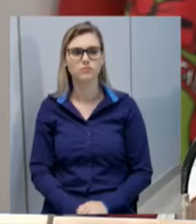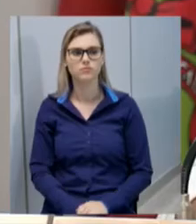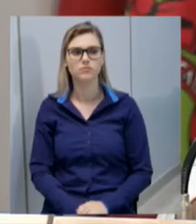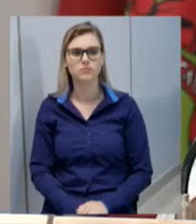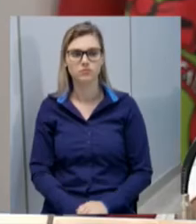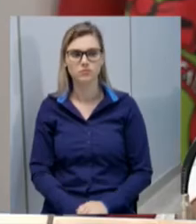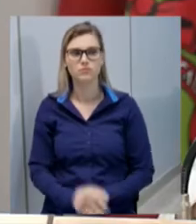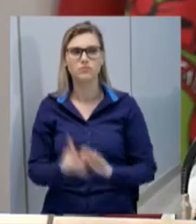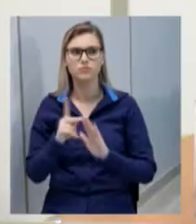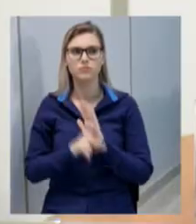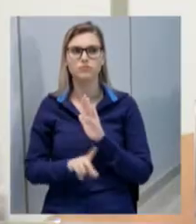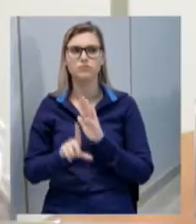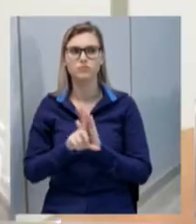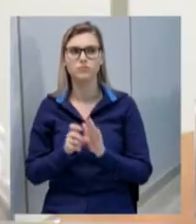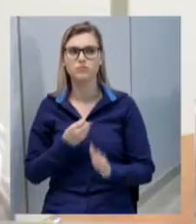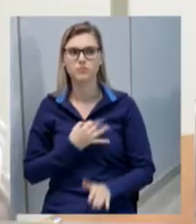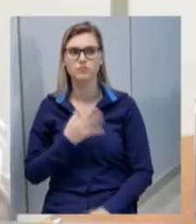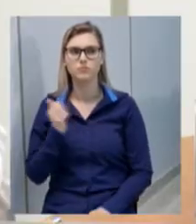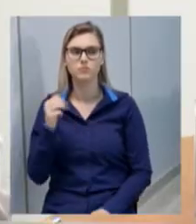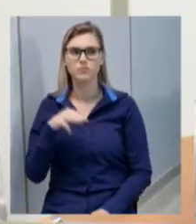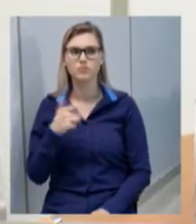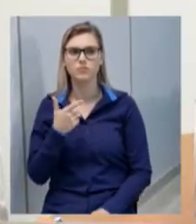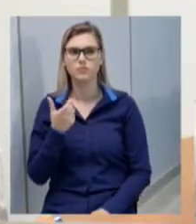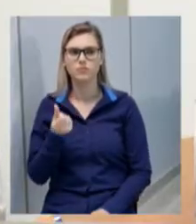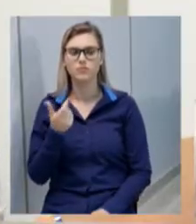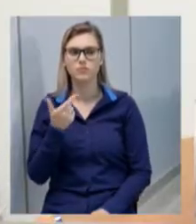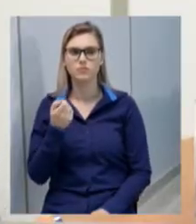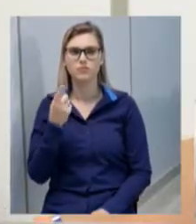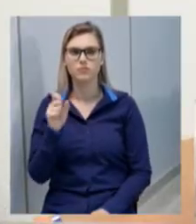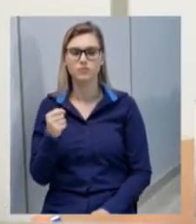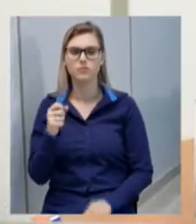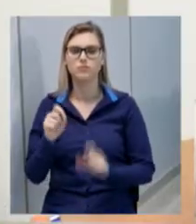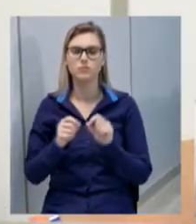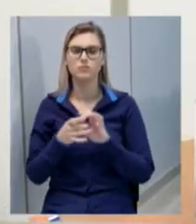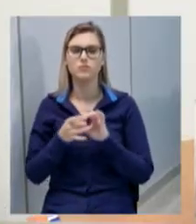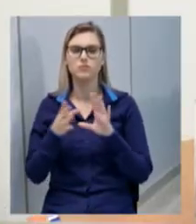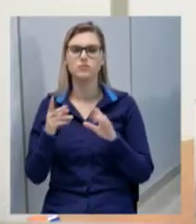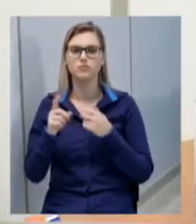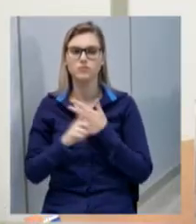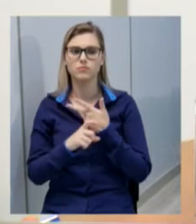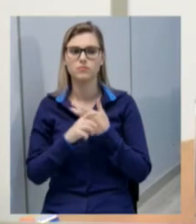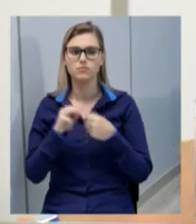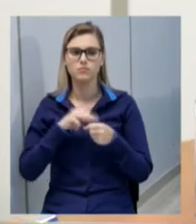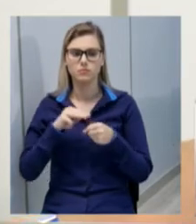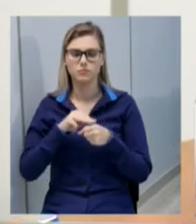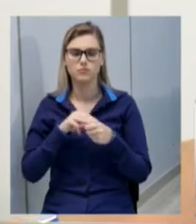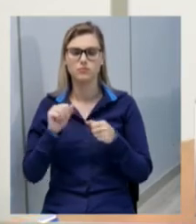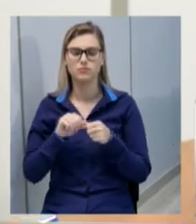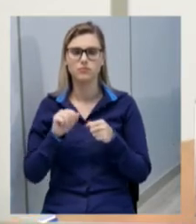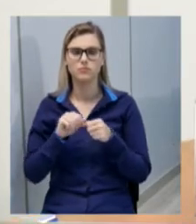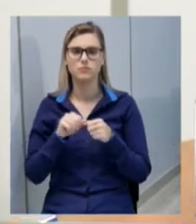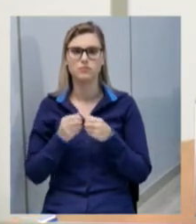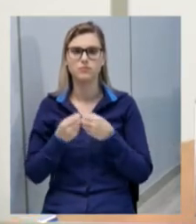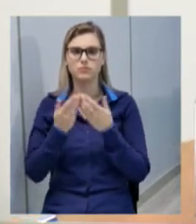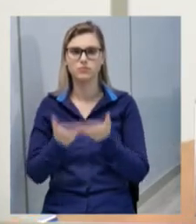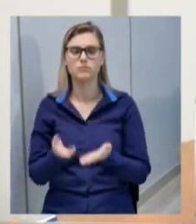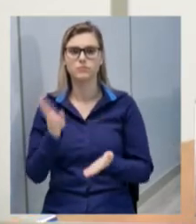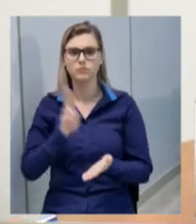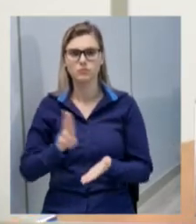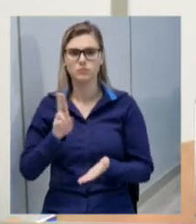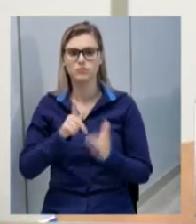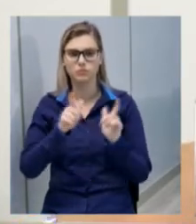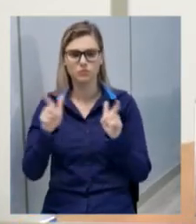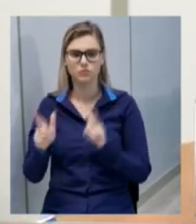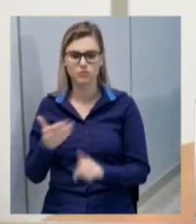projeto de lei número AM 26 2018 que autoriza o poder executivo municipal a realizar a concessão de uso de